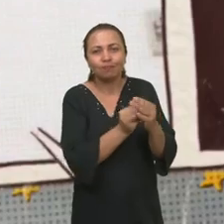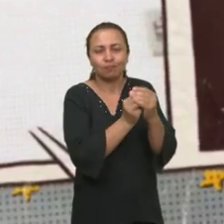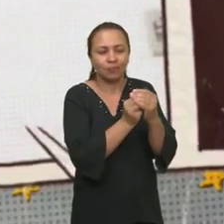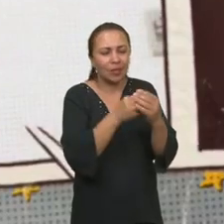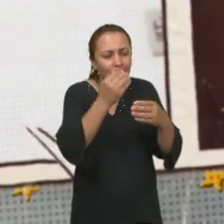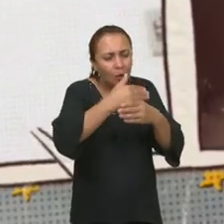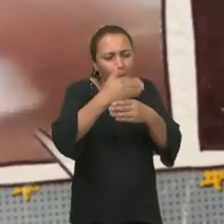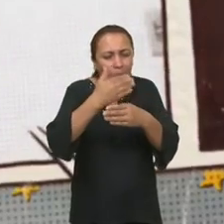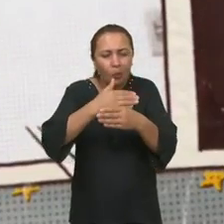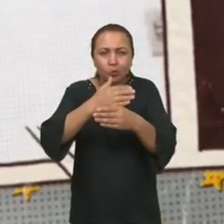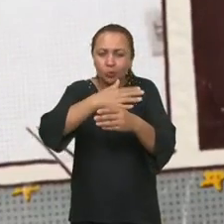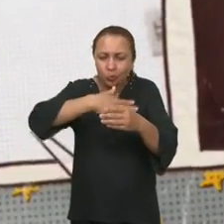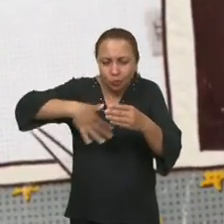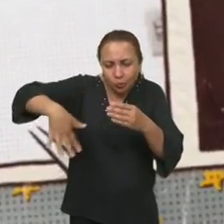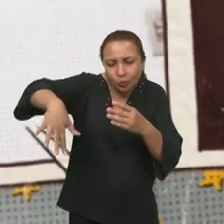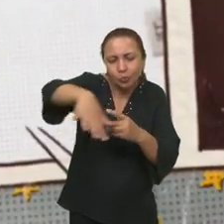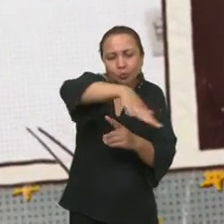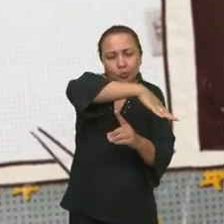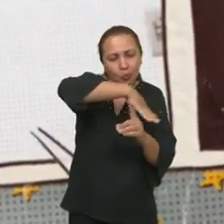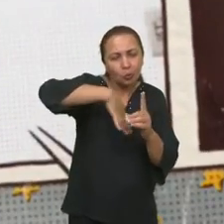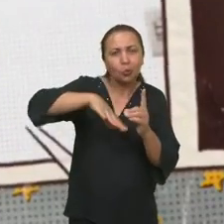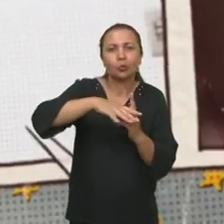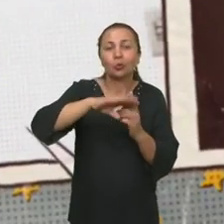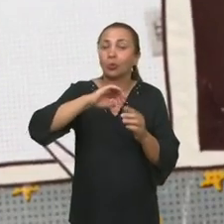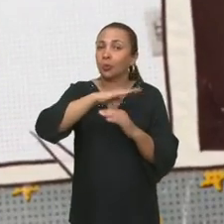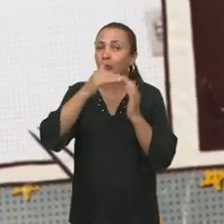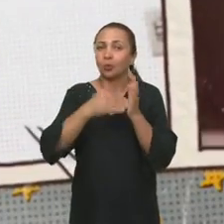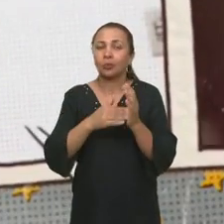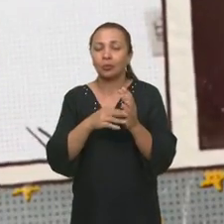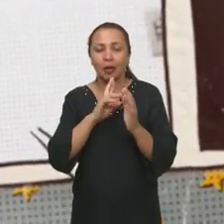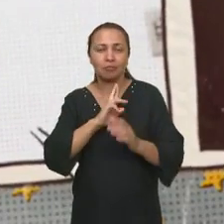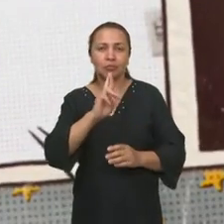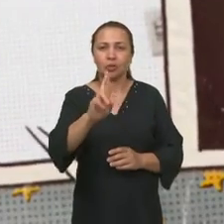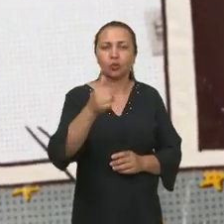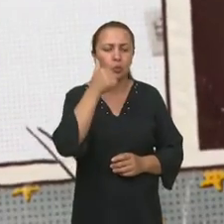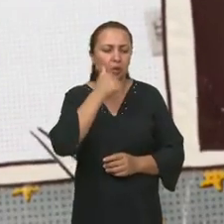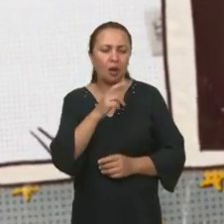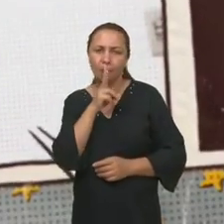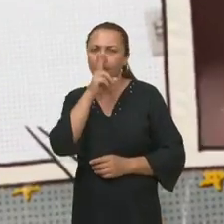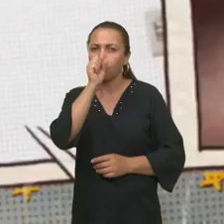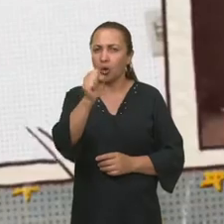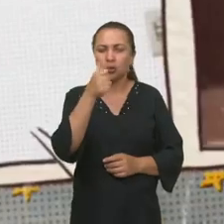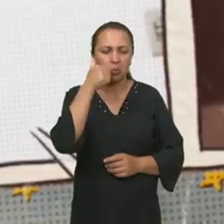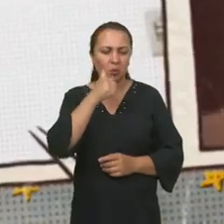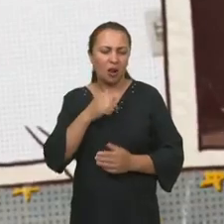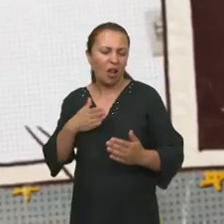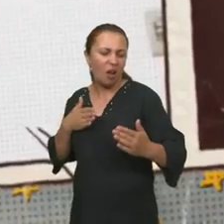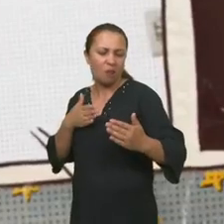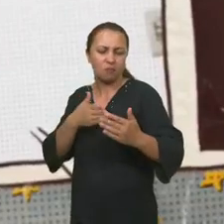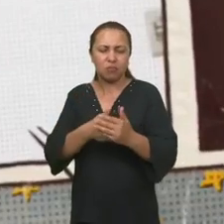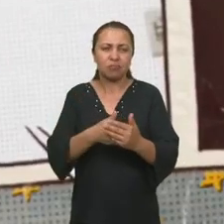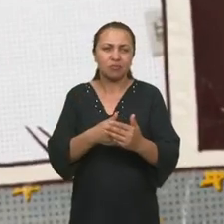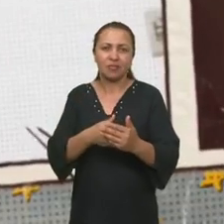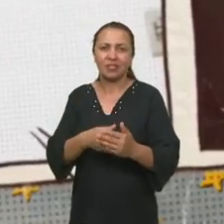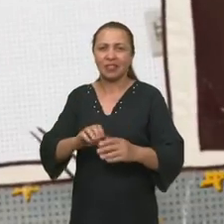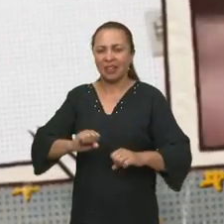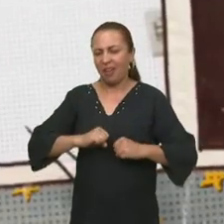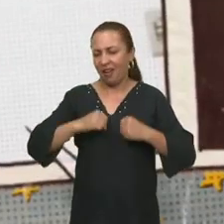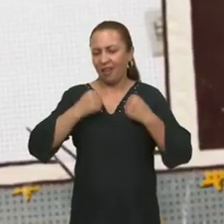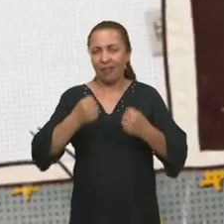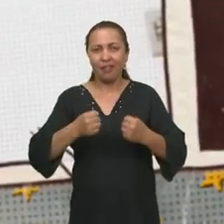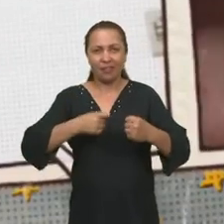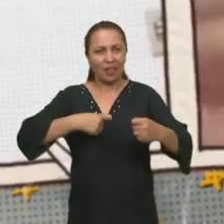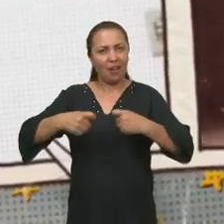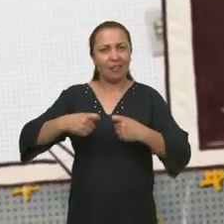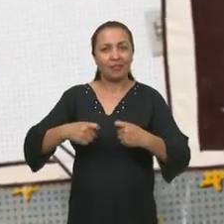está imbuído, está construído em torno dela toda a representação forte de uma mulher forte, de uma mulher que rompe barreiras de uma mulher que é heroína,